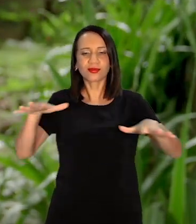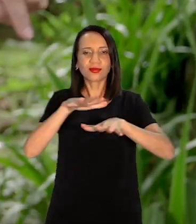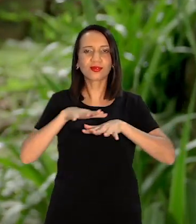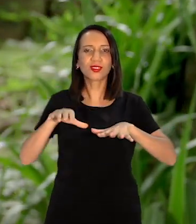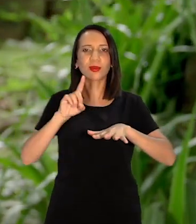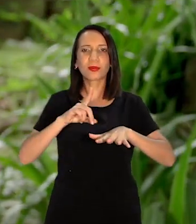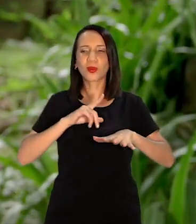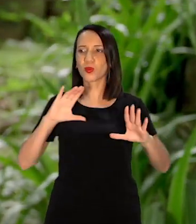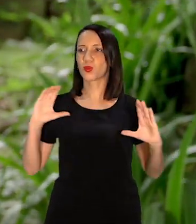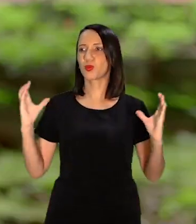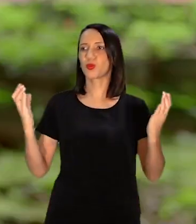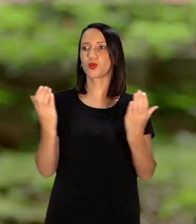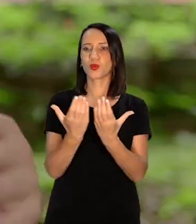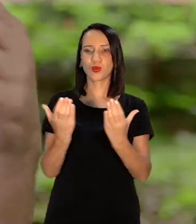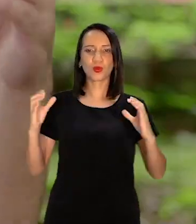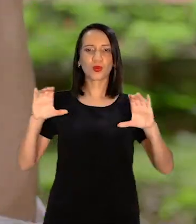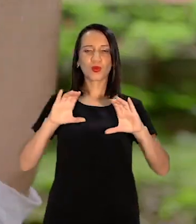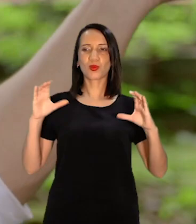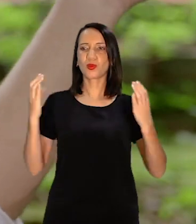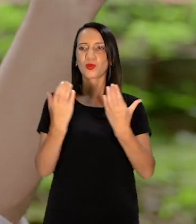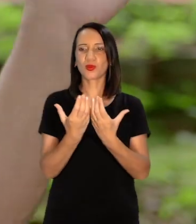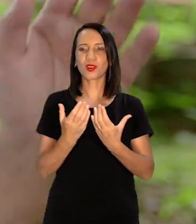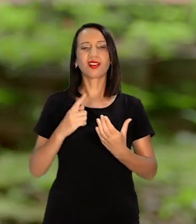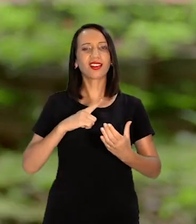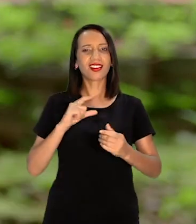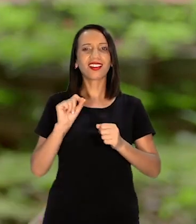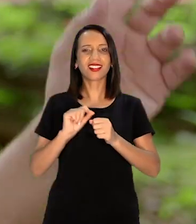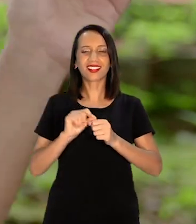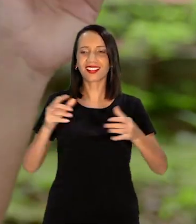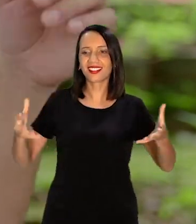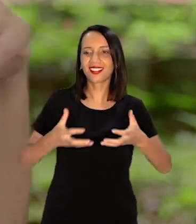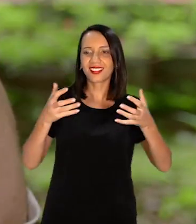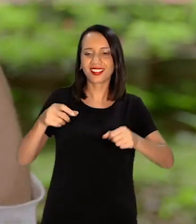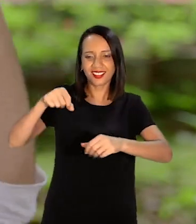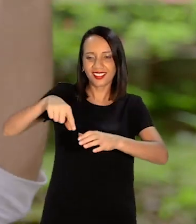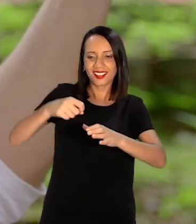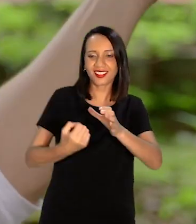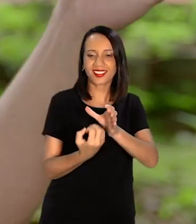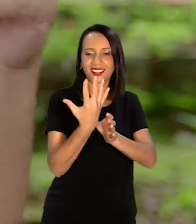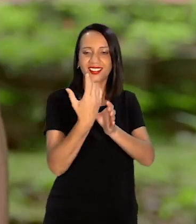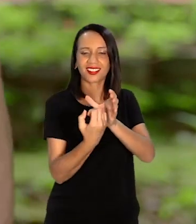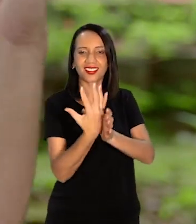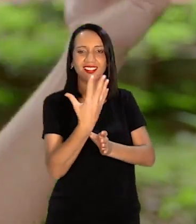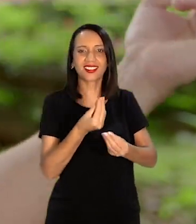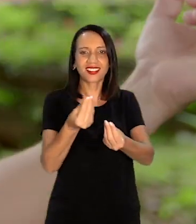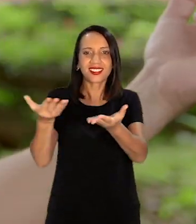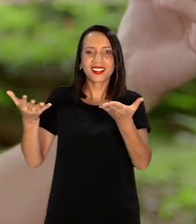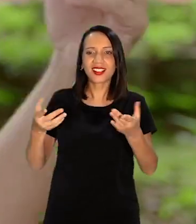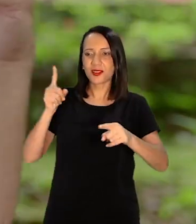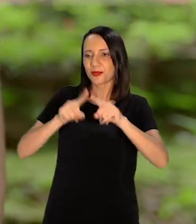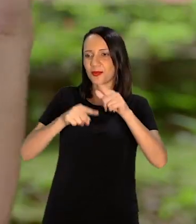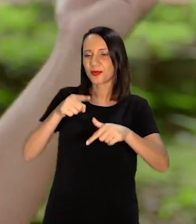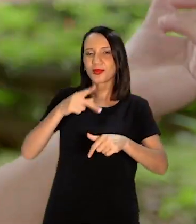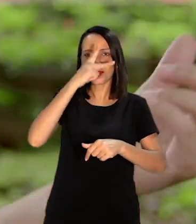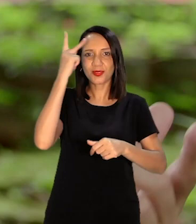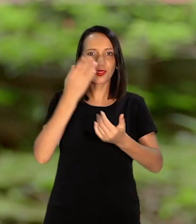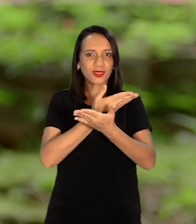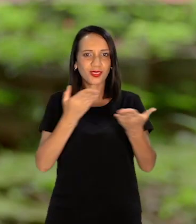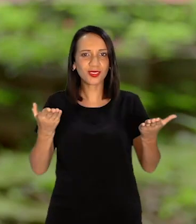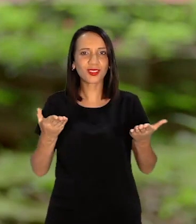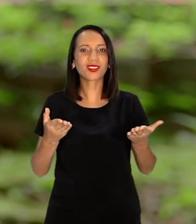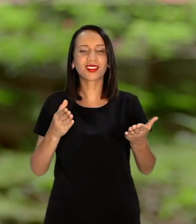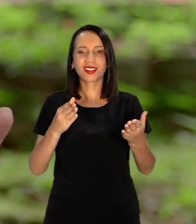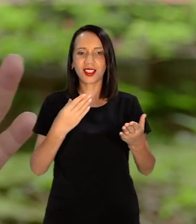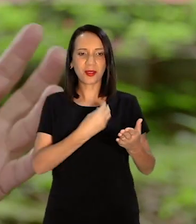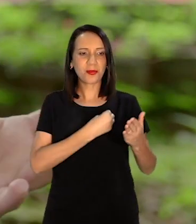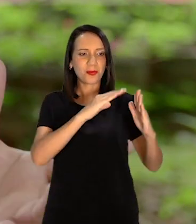Mas também como uma coletividade Aí a gente fez a horta Comunitária E começou a entregar Os produtos disso Para as pessoas Que moram